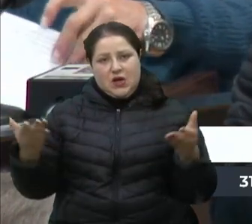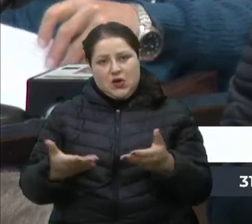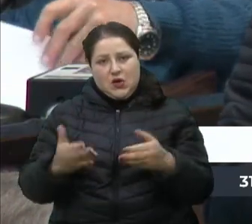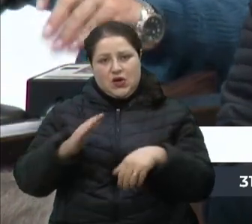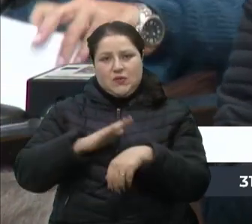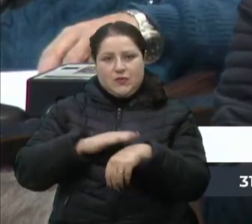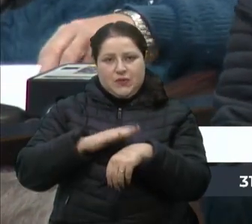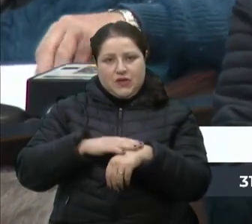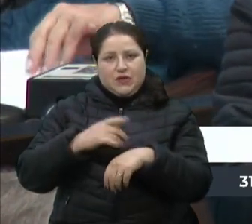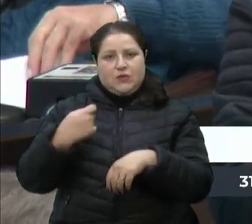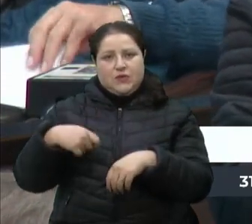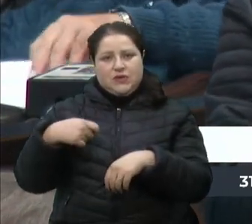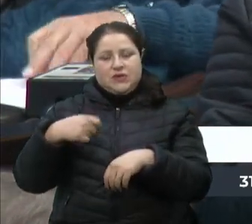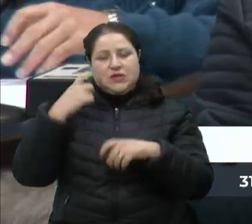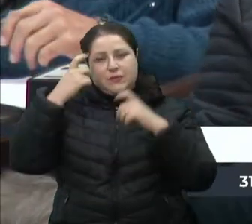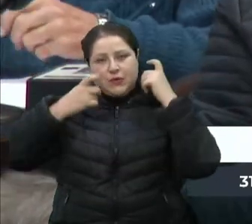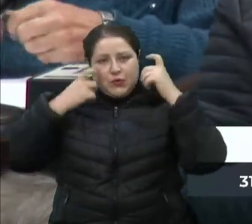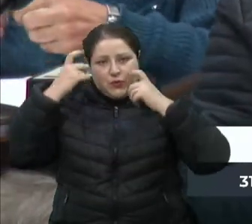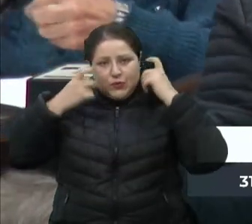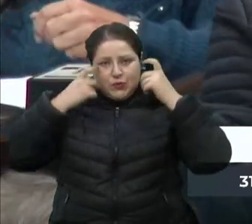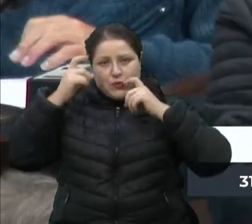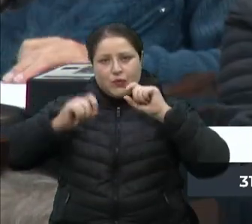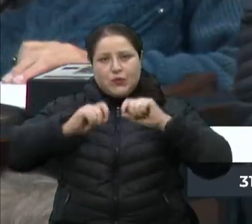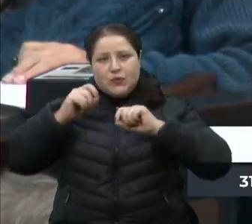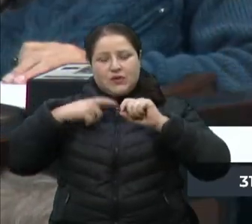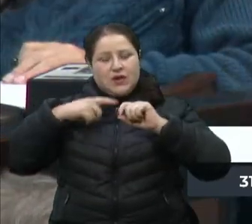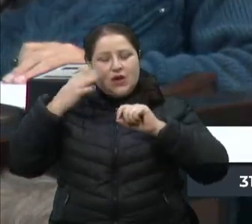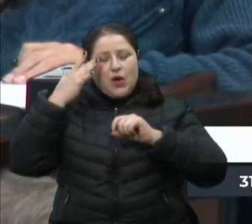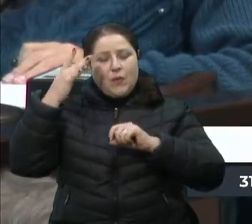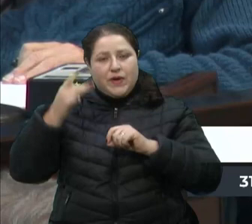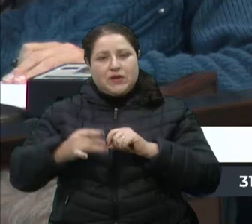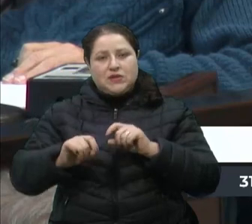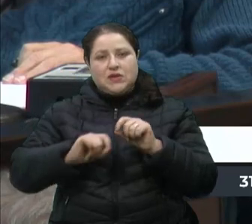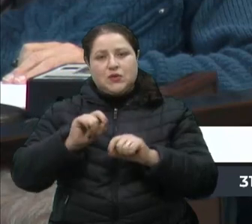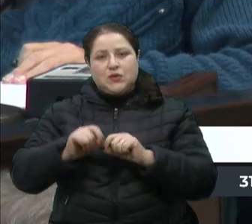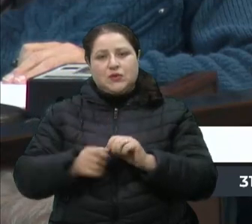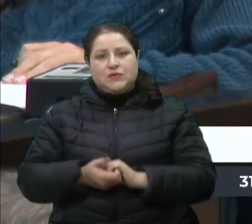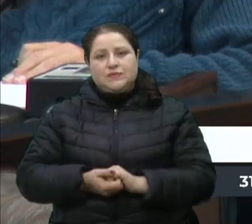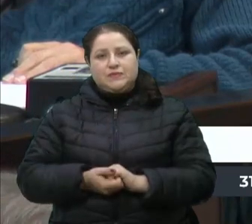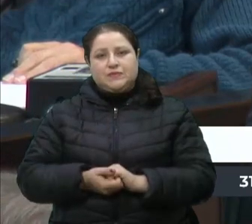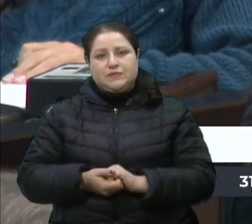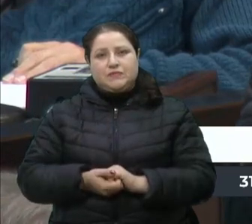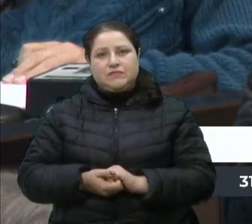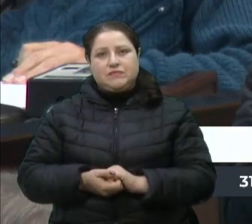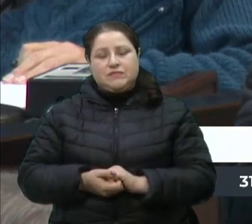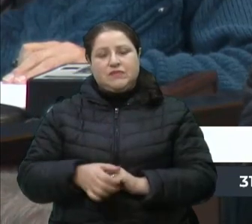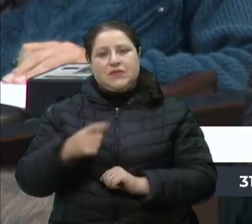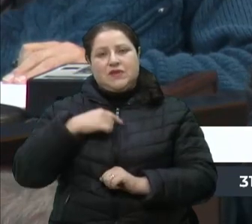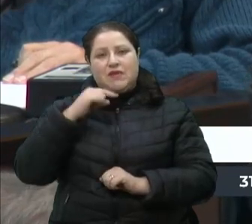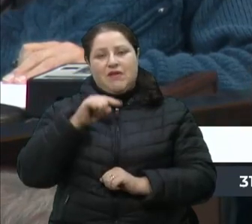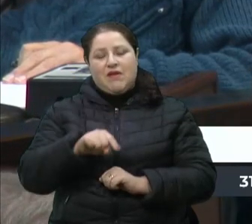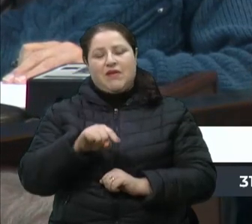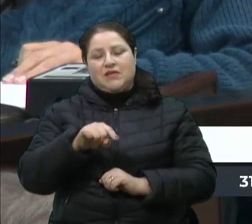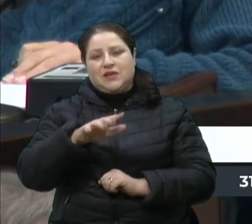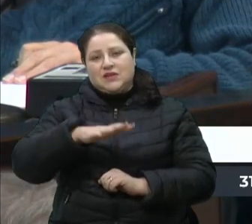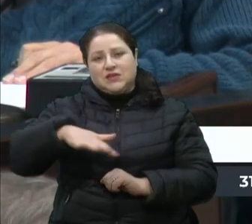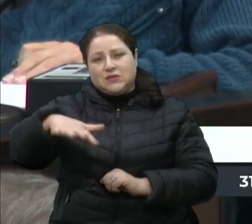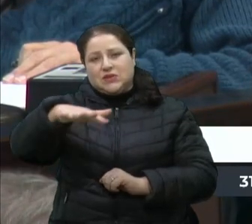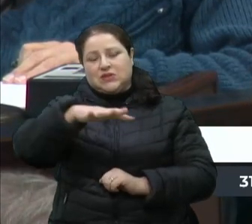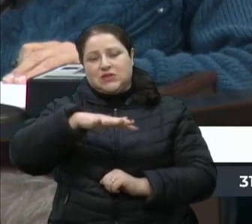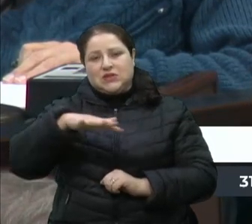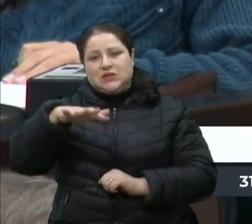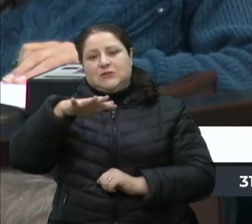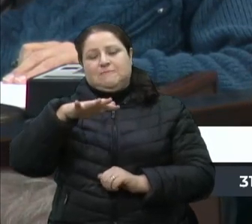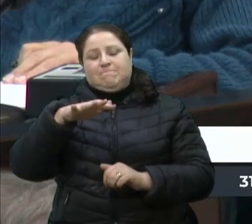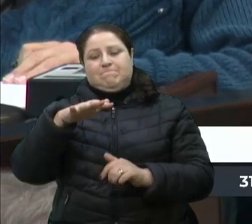nós temos que estar preocupados e ter o entendimento de que, diante da situação que nós estamos